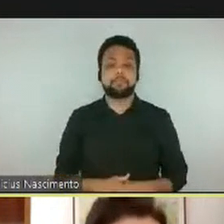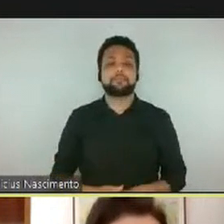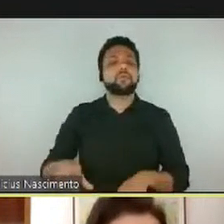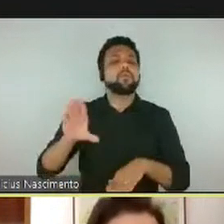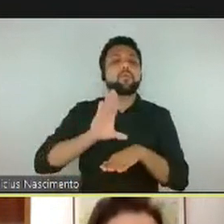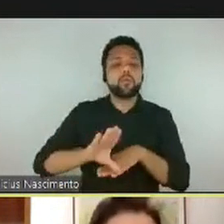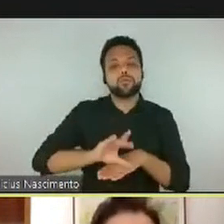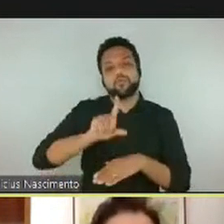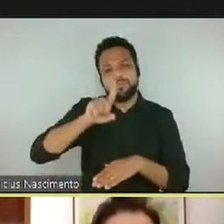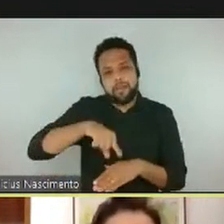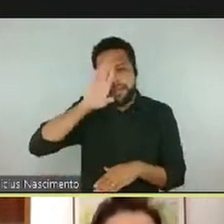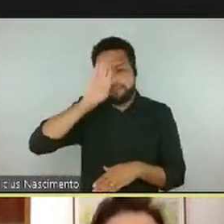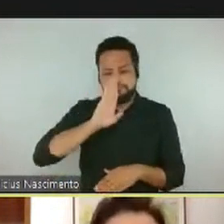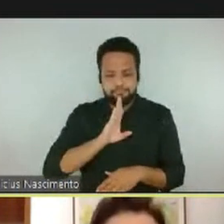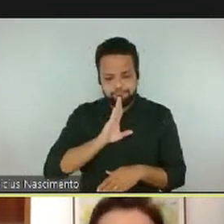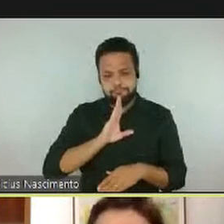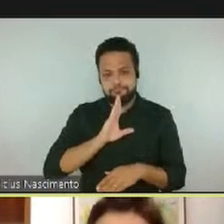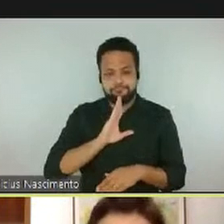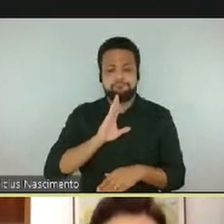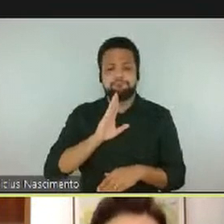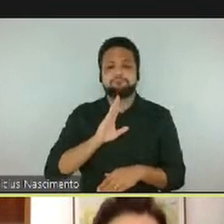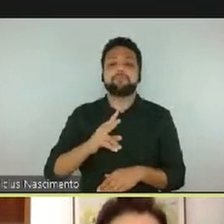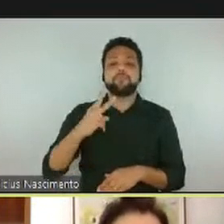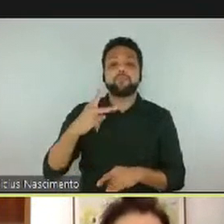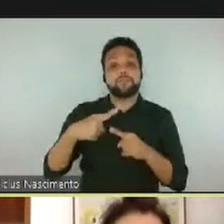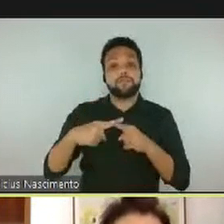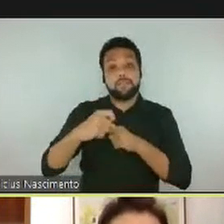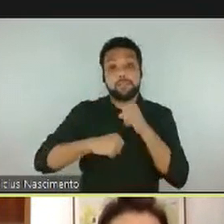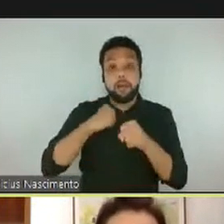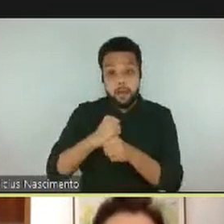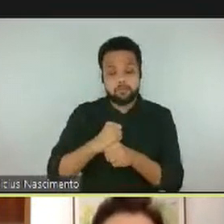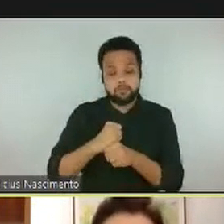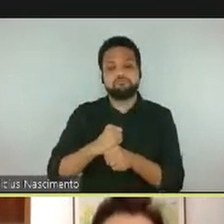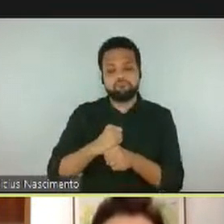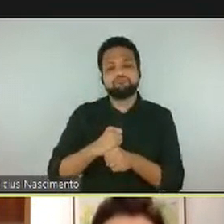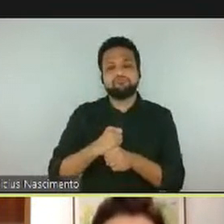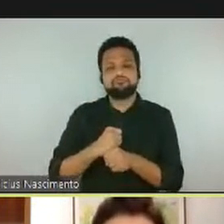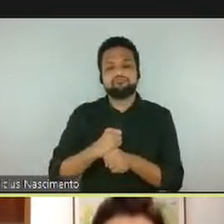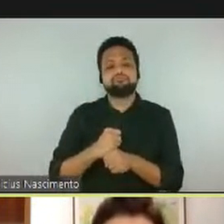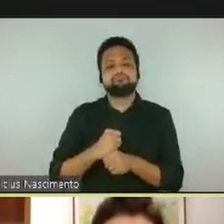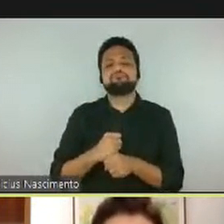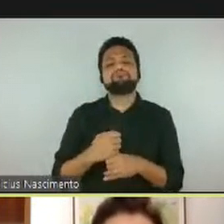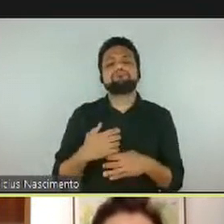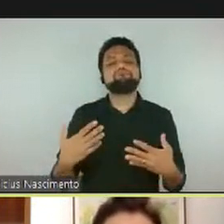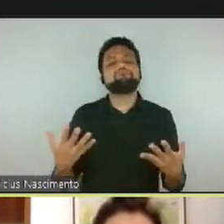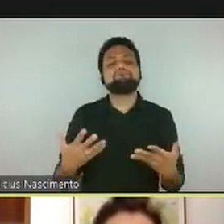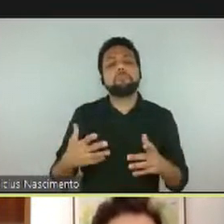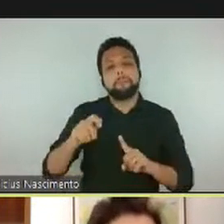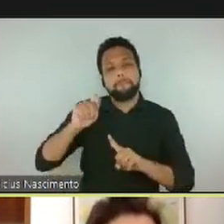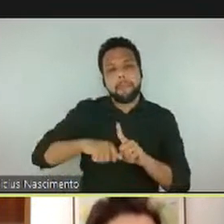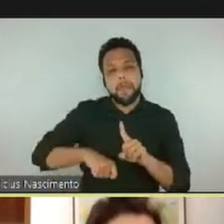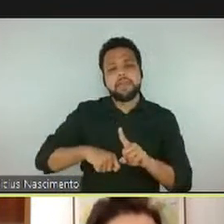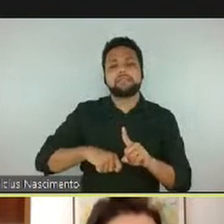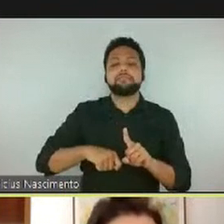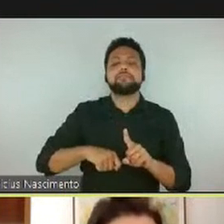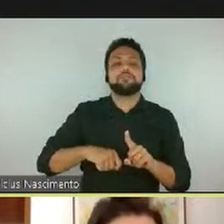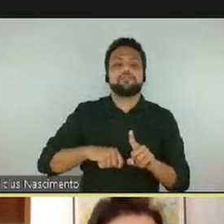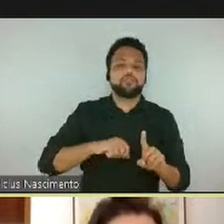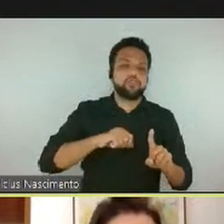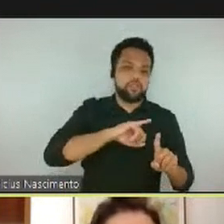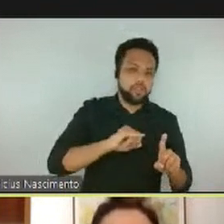gratuitos e acontecem duas vezes ao ano no período das férias escolares. Essa iniciativa